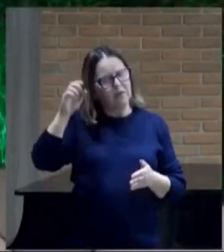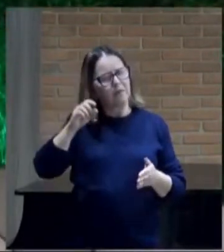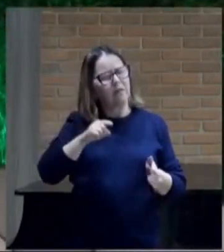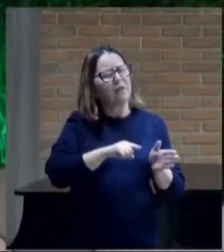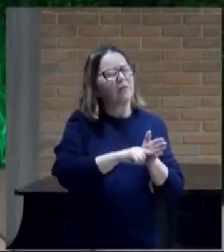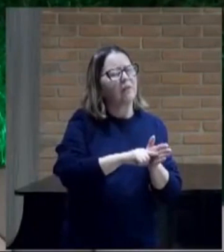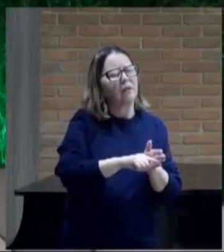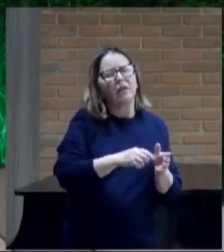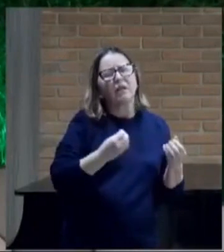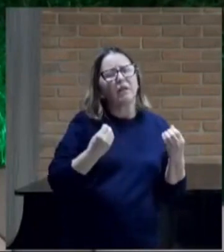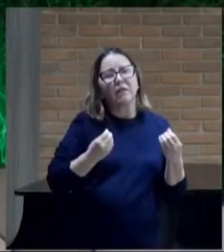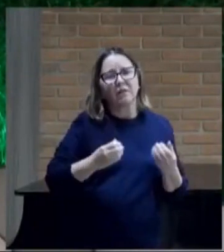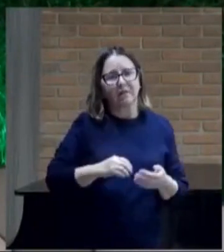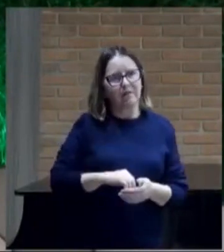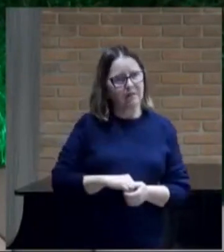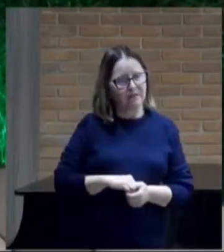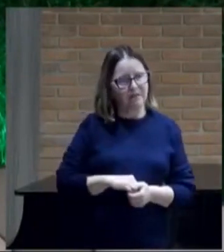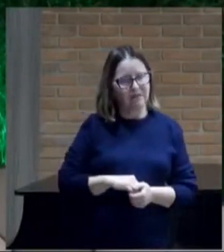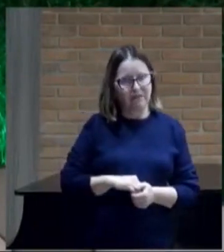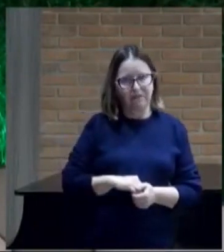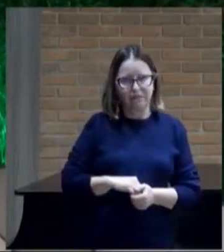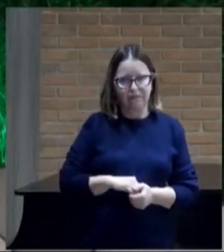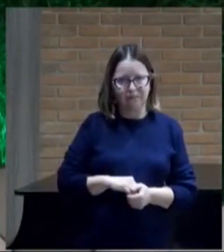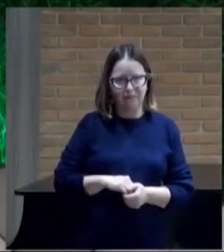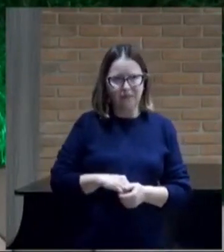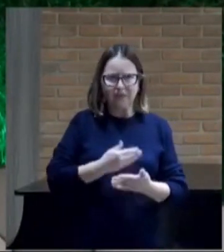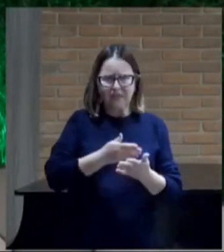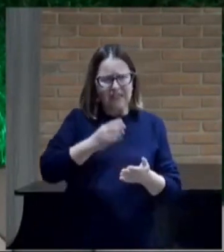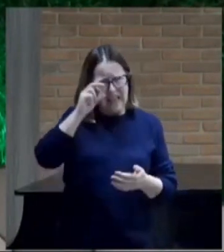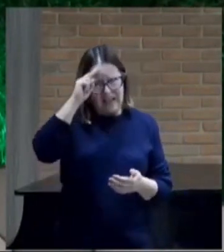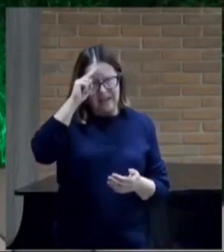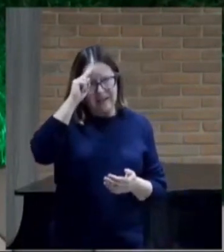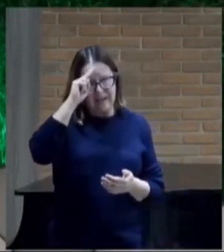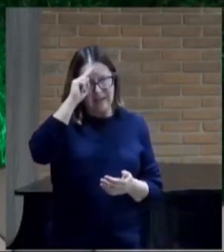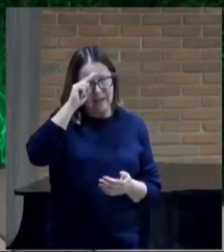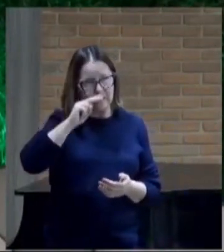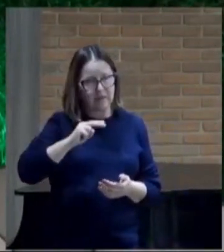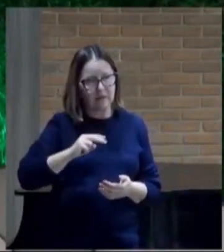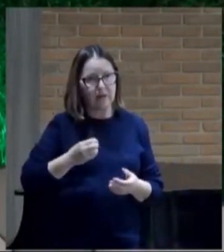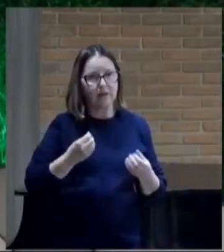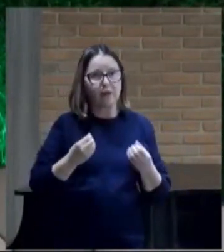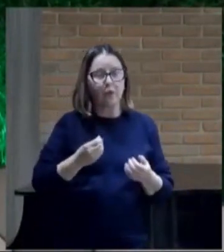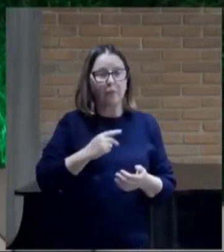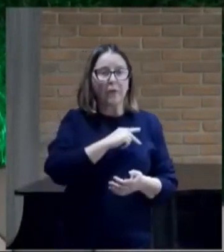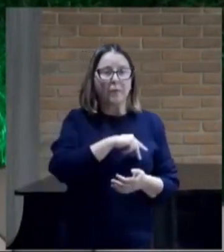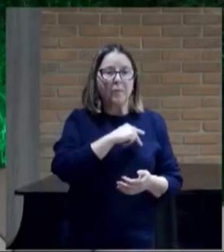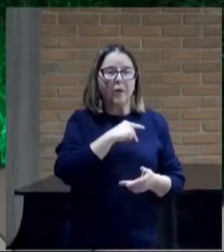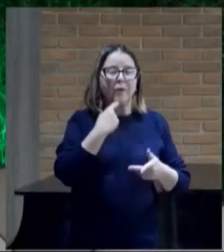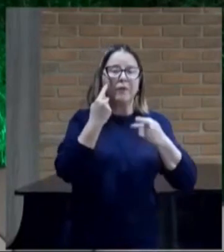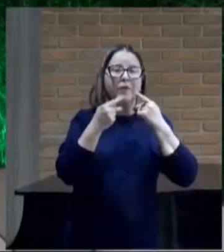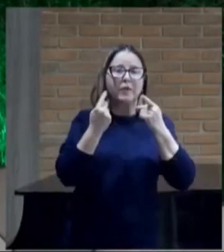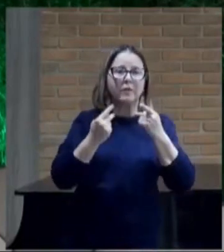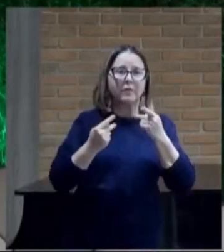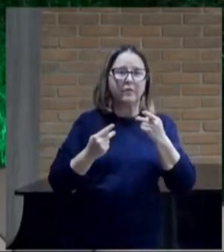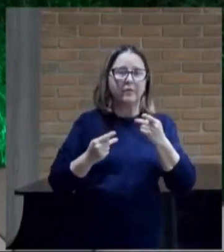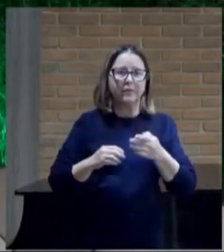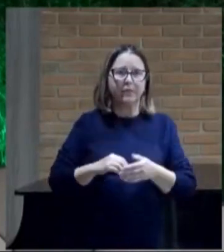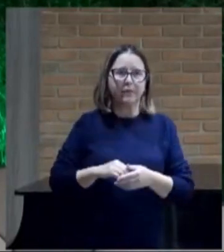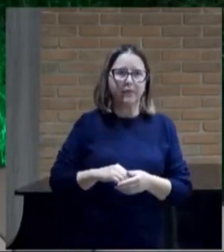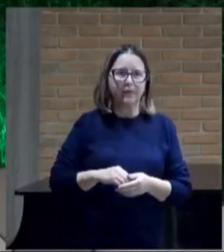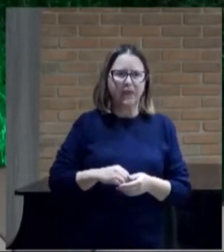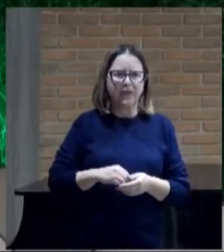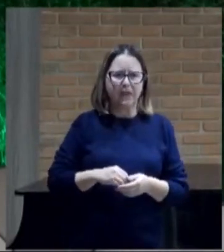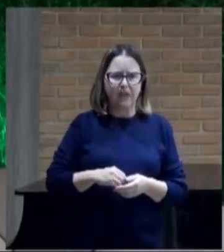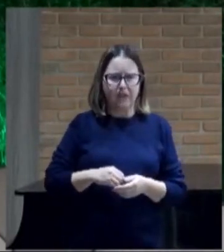engana? Você se lembra como foi que Paulo disse ó filho do